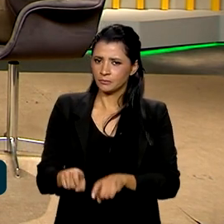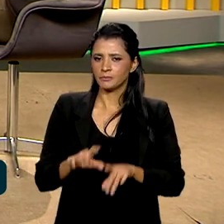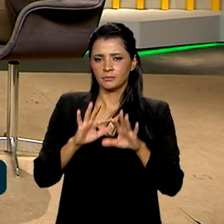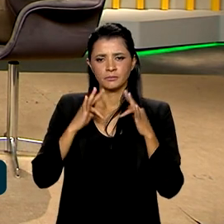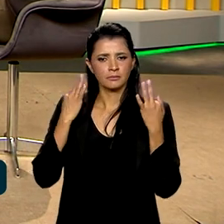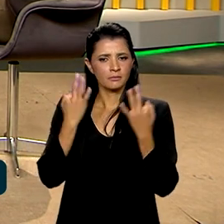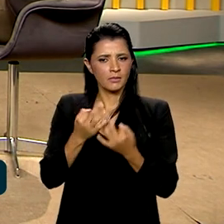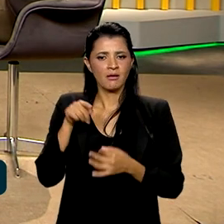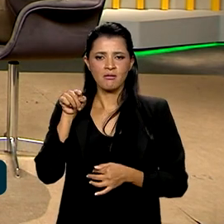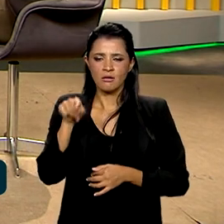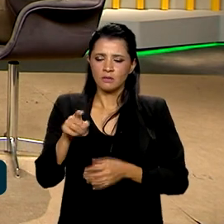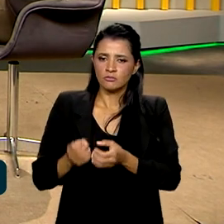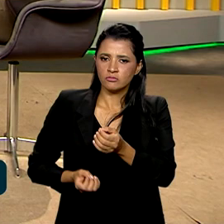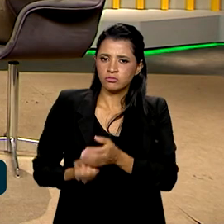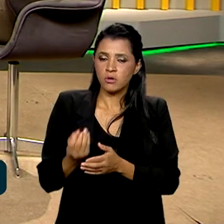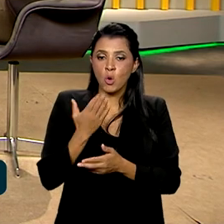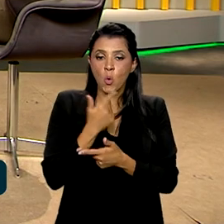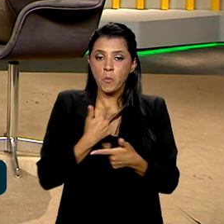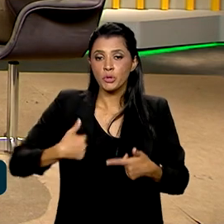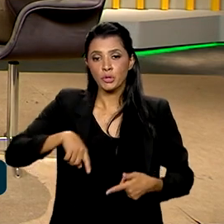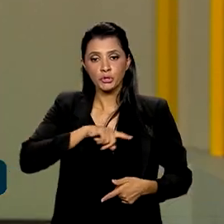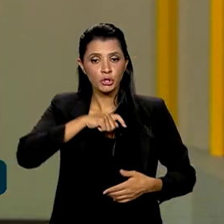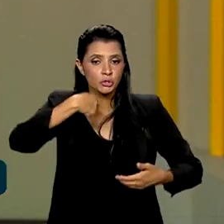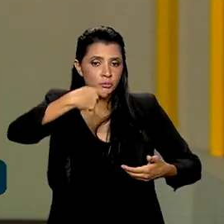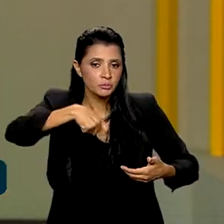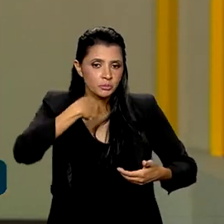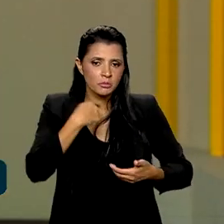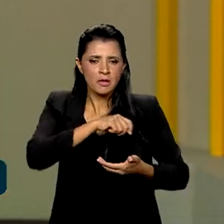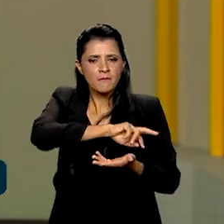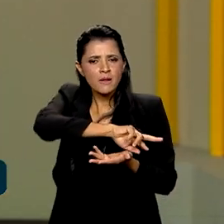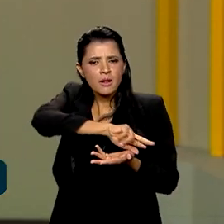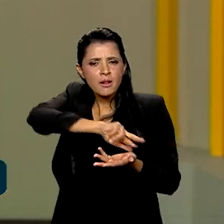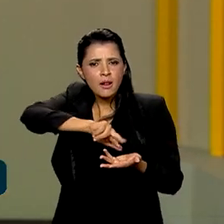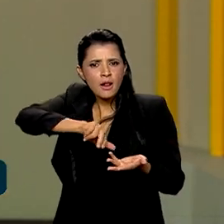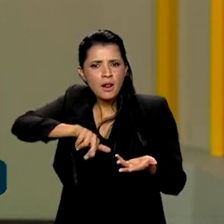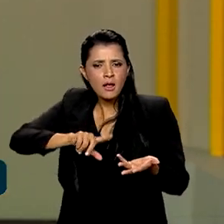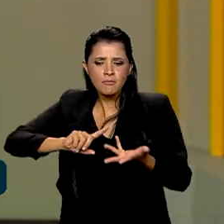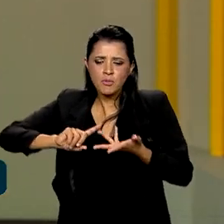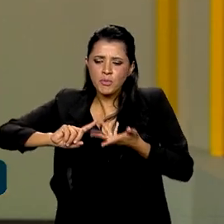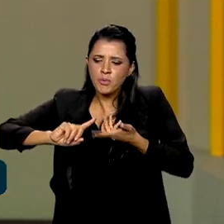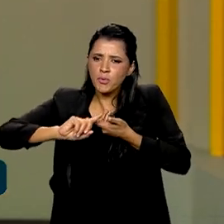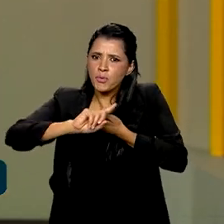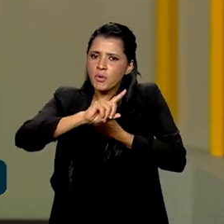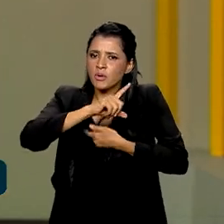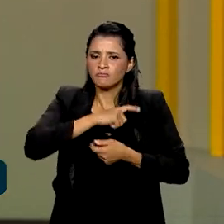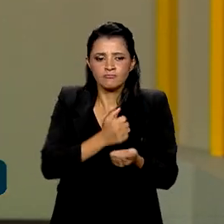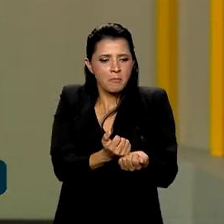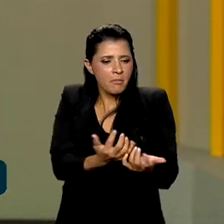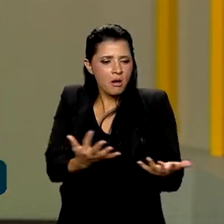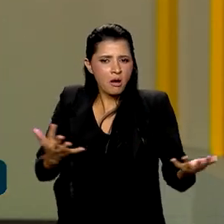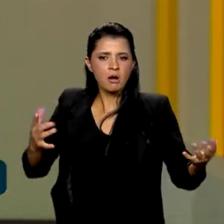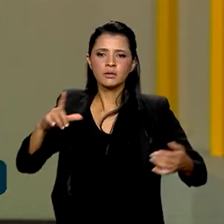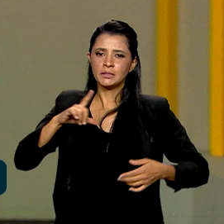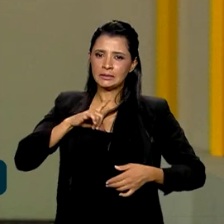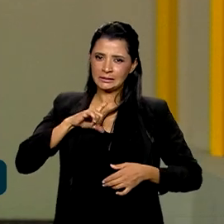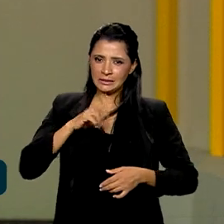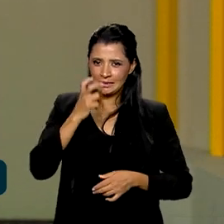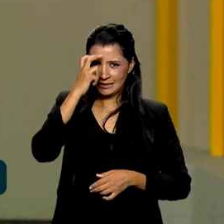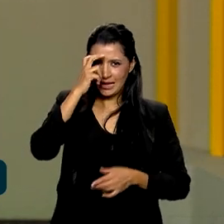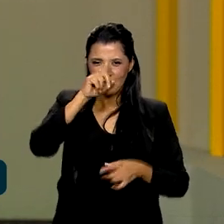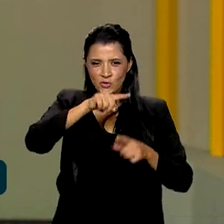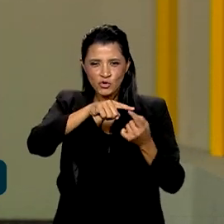produz os alimentos que nós consumimos e toda essa diversificação de produtos. Então, toda essa riqueza que a gente tem na nossa cultura